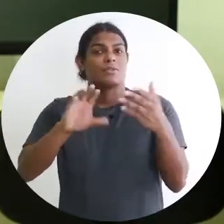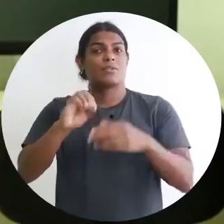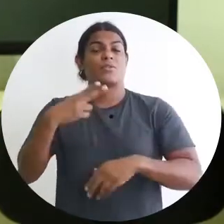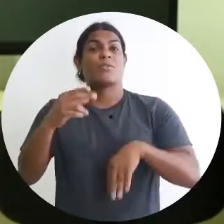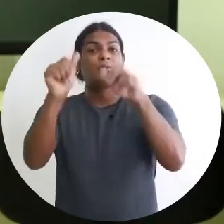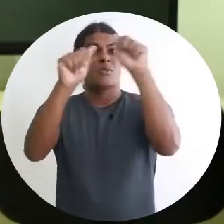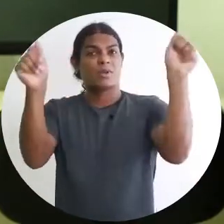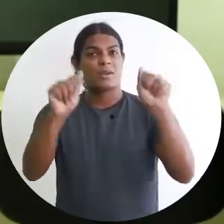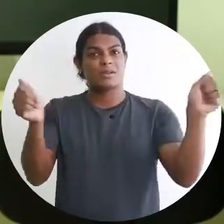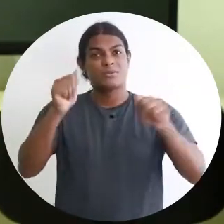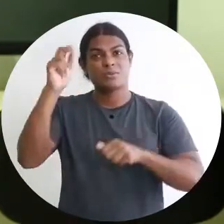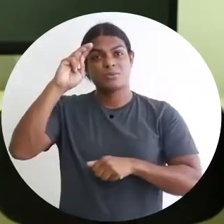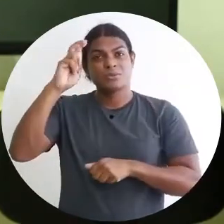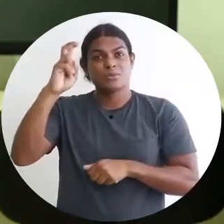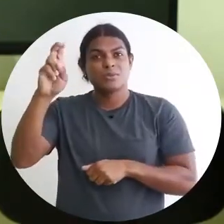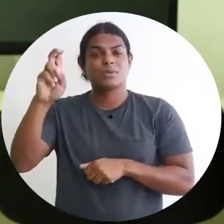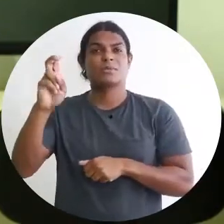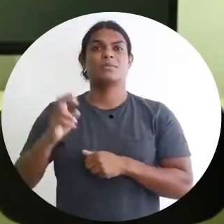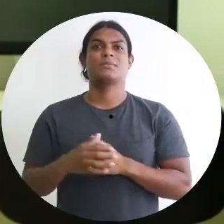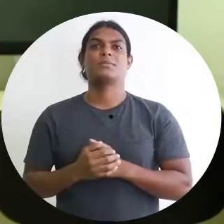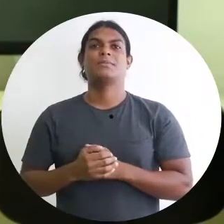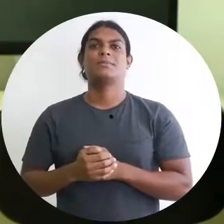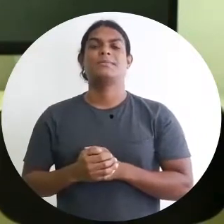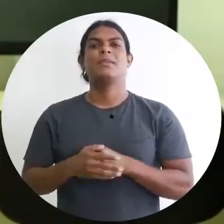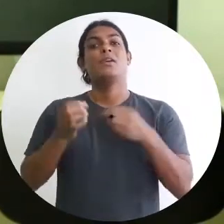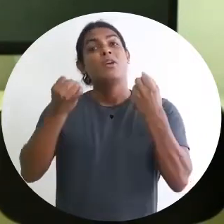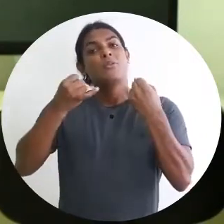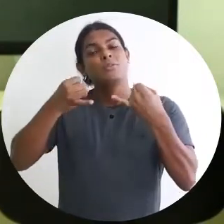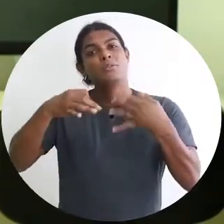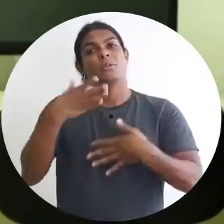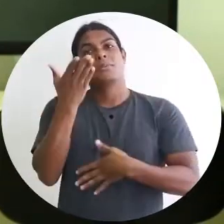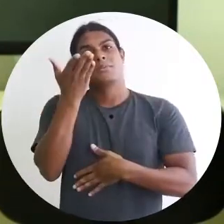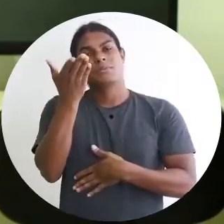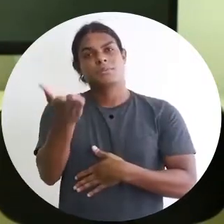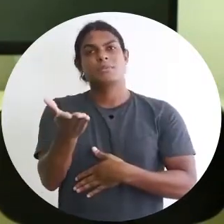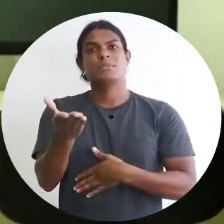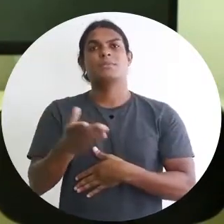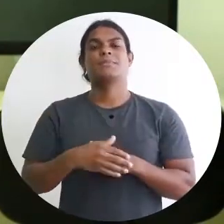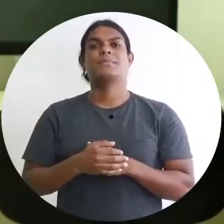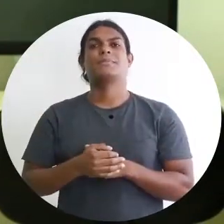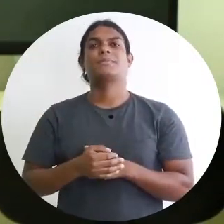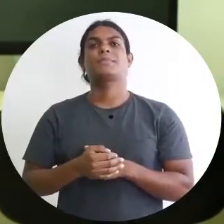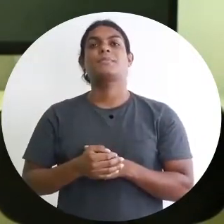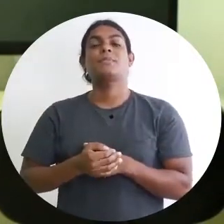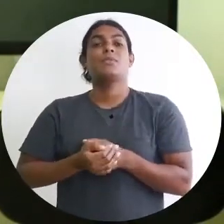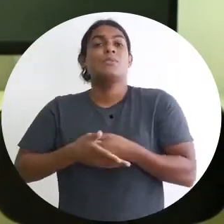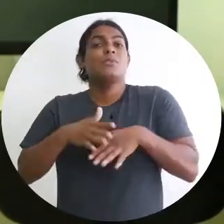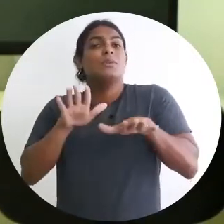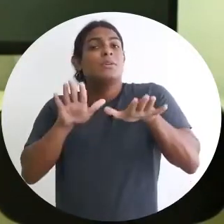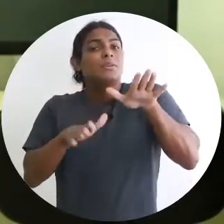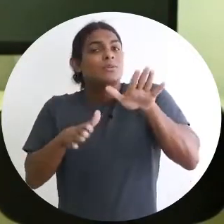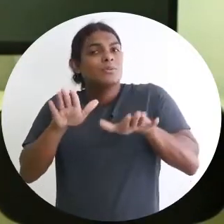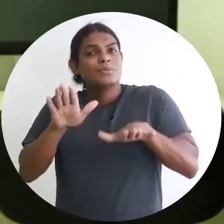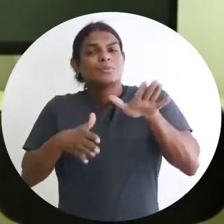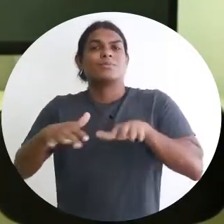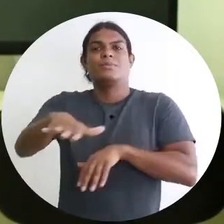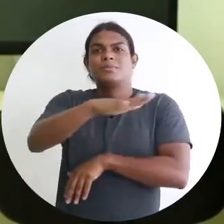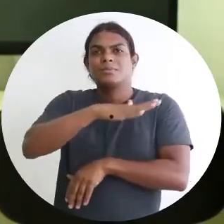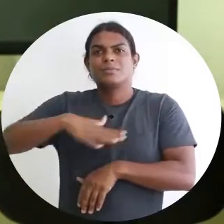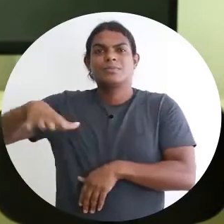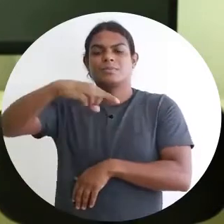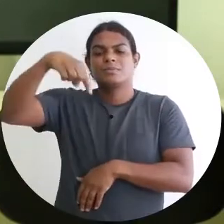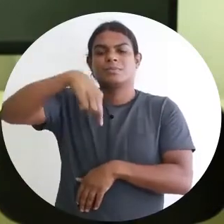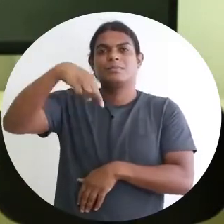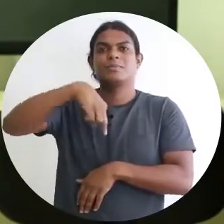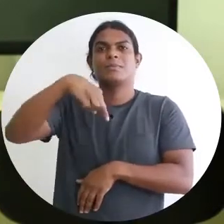sua região. Eu vou falar pra vocês, agora, sobre alguns espaços culturais dentro do nosso estado